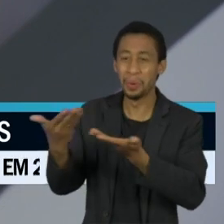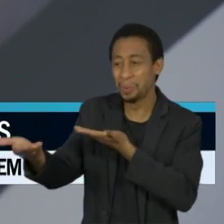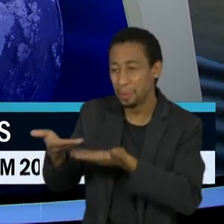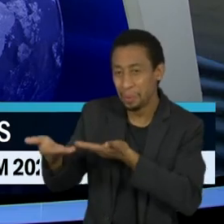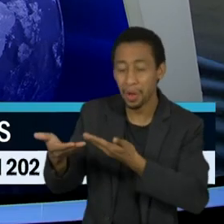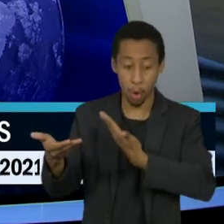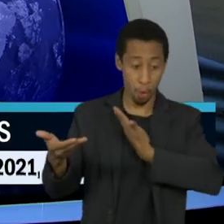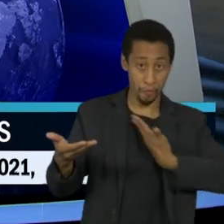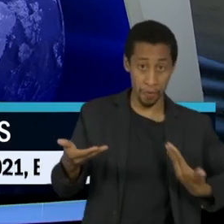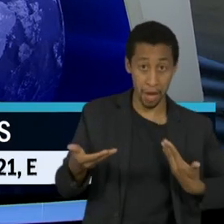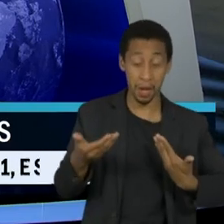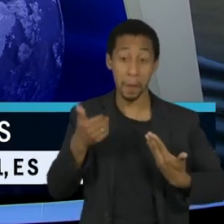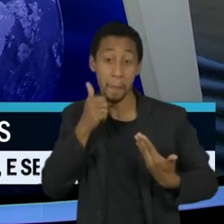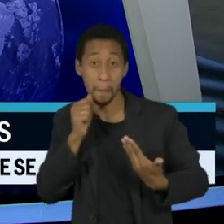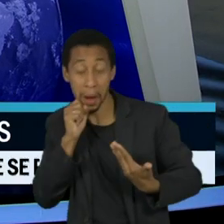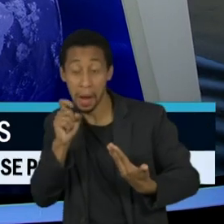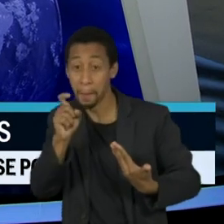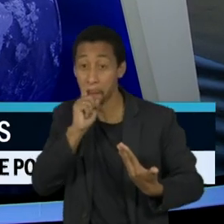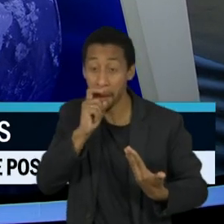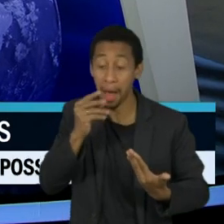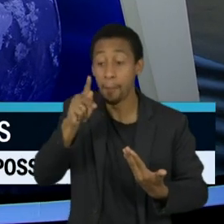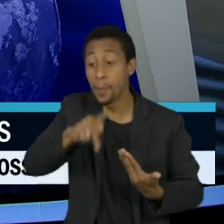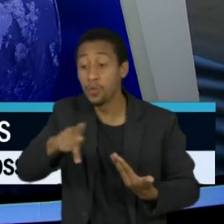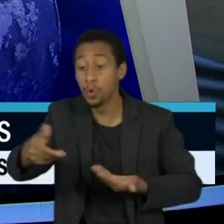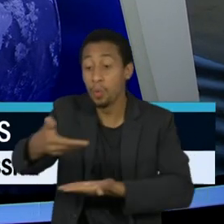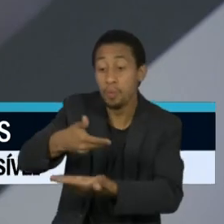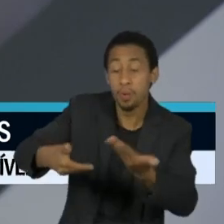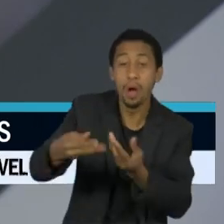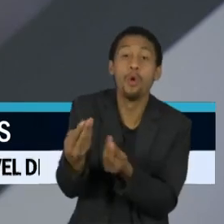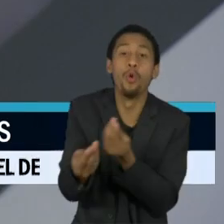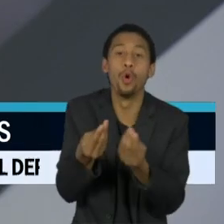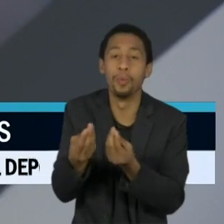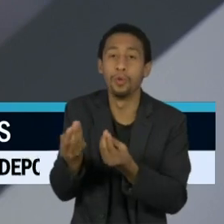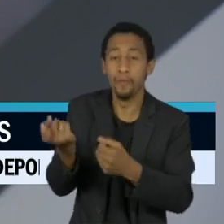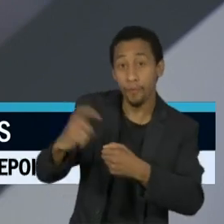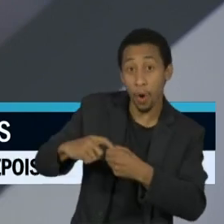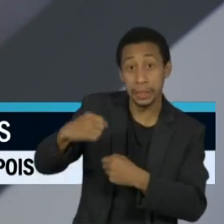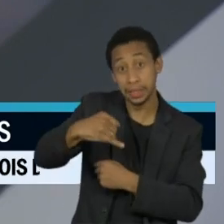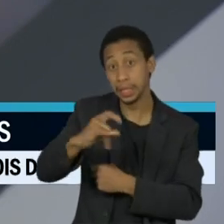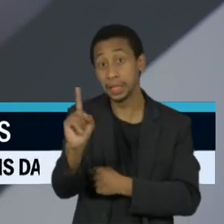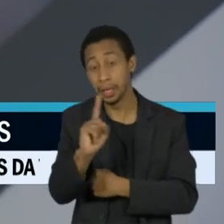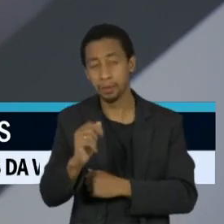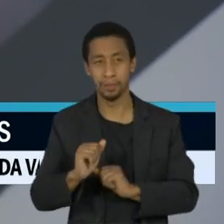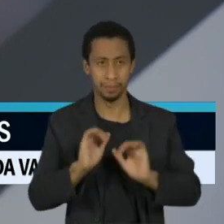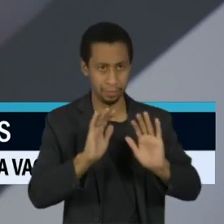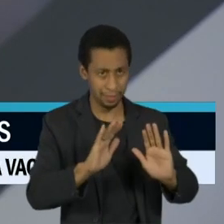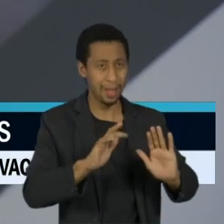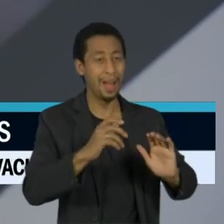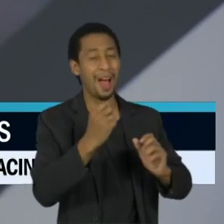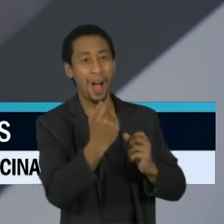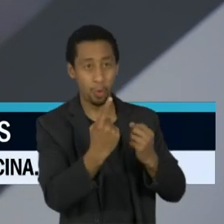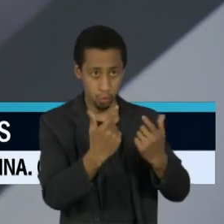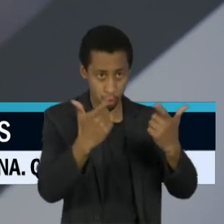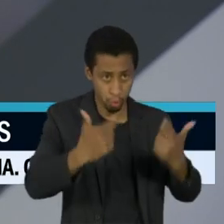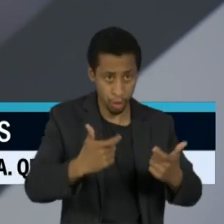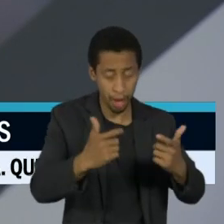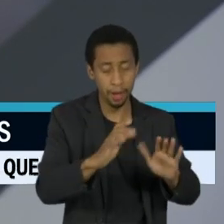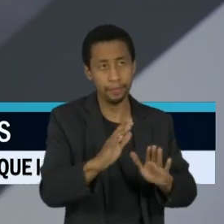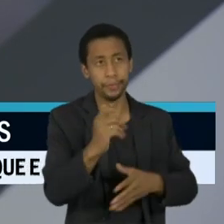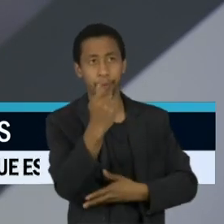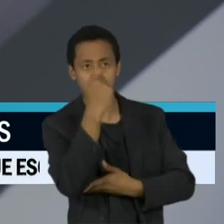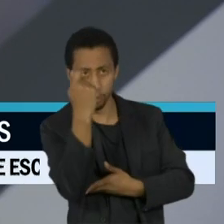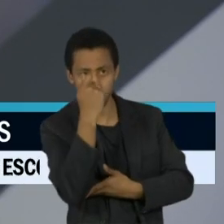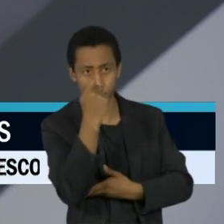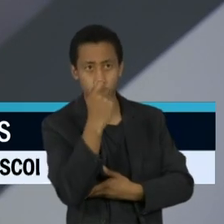o que é melhor, se voltar às aulas ou não voltar? Mesmo os lugares que estão voltando, Rio Grande do Sul, por exemplo, vai voltar